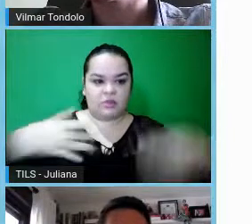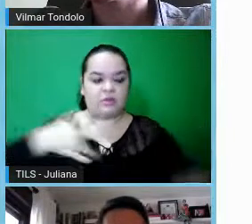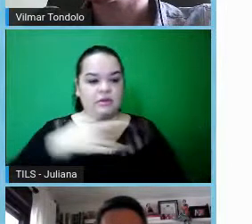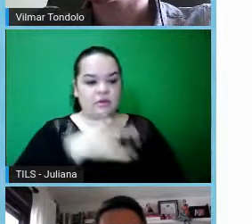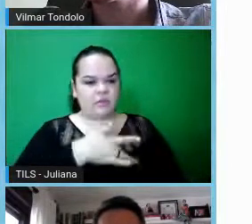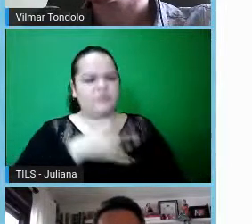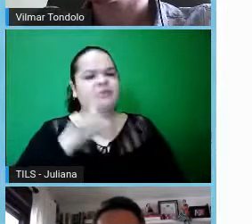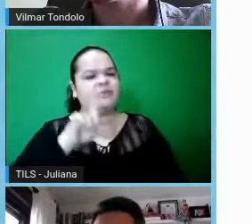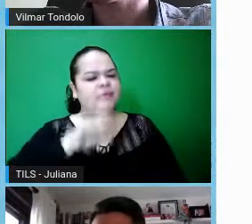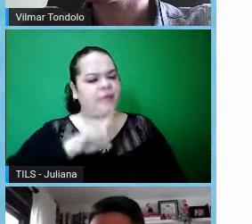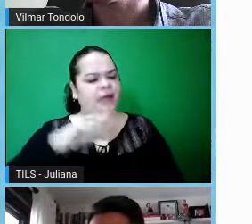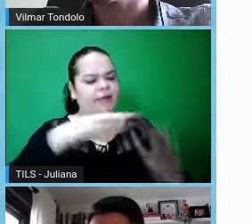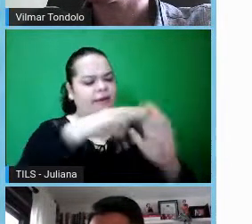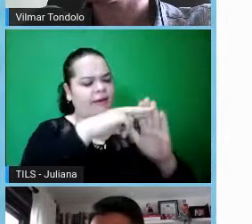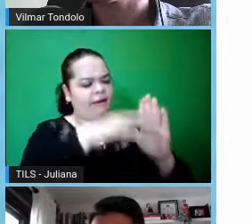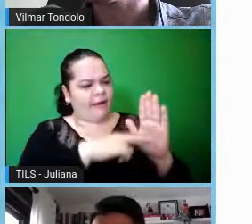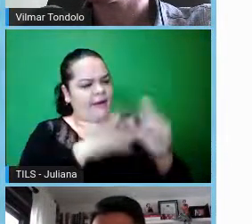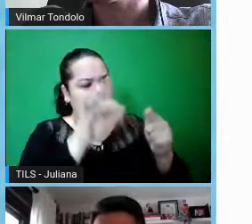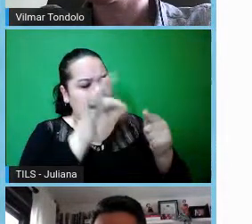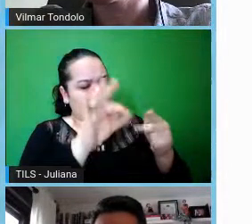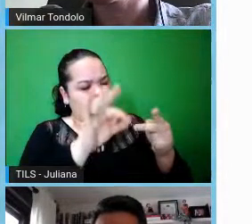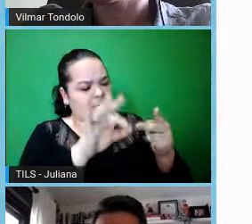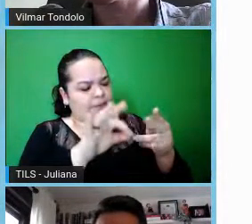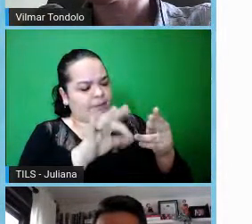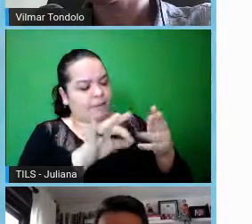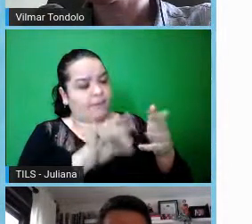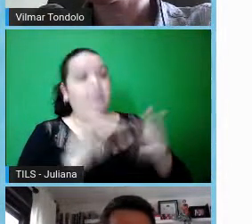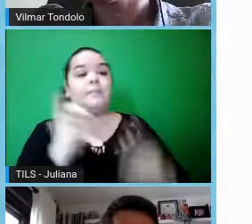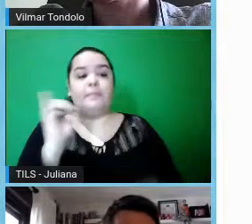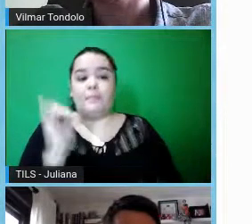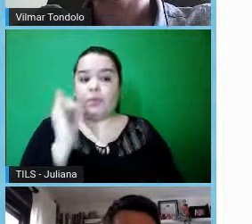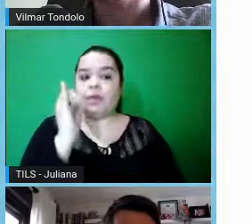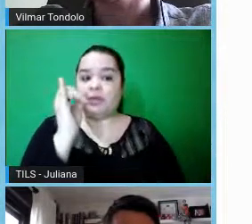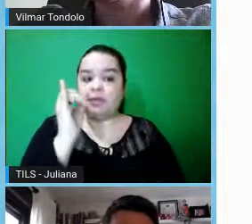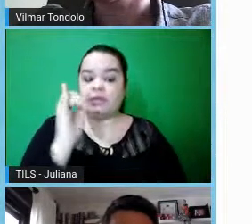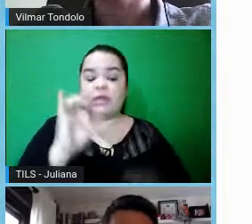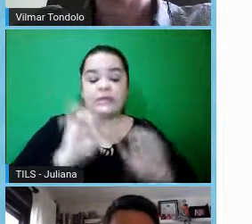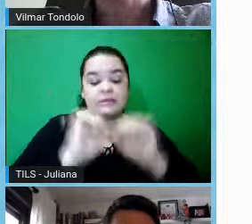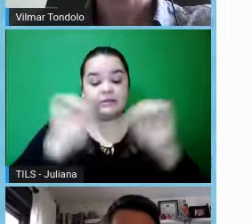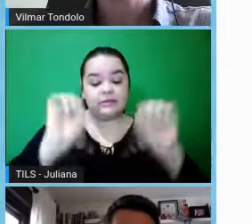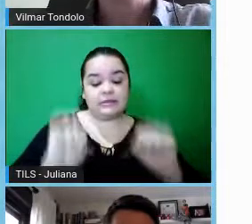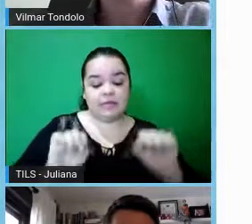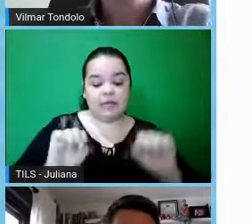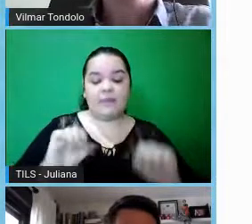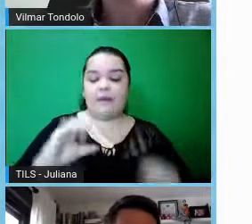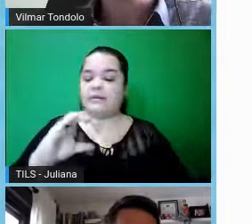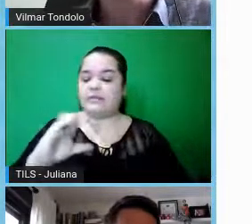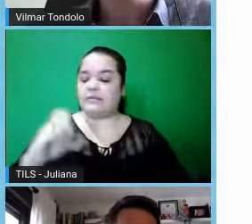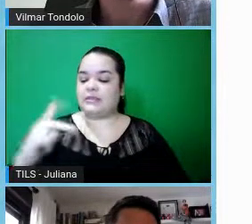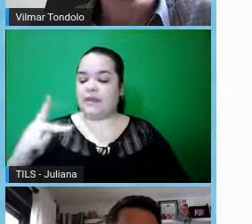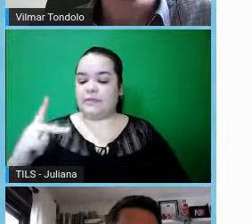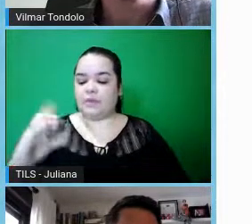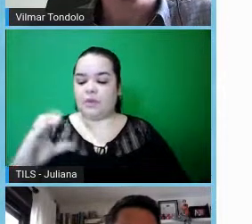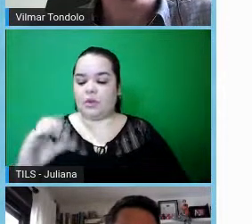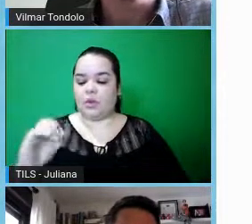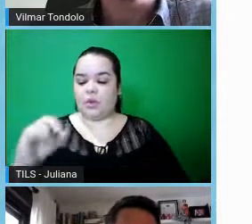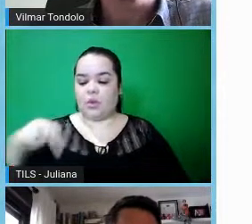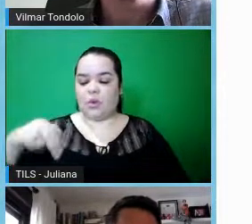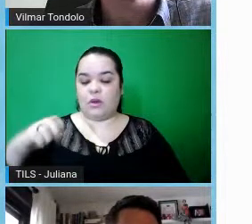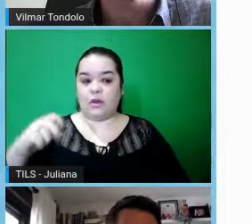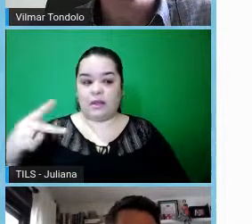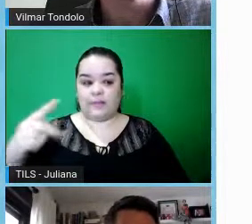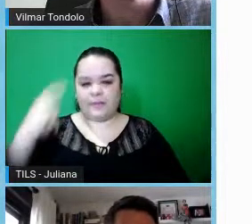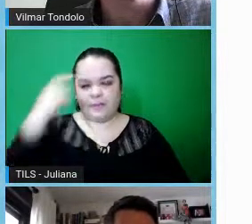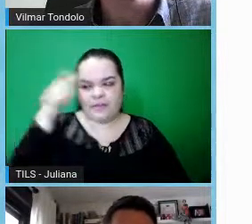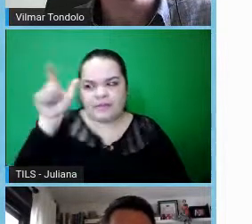nesse sistema, né, o sistema CEP-CONEP, né, que justamente visa a questão da ética, ele vai olhar sempre para o usuário,